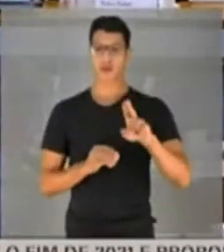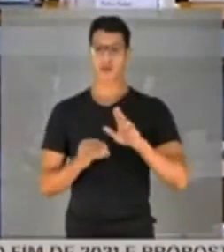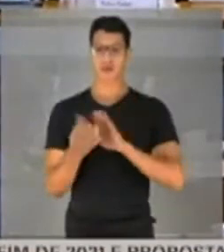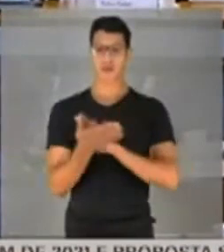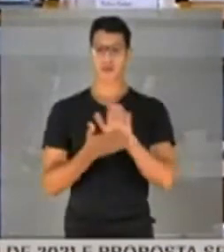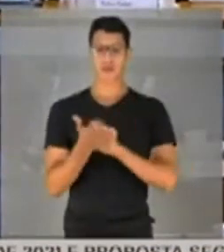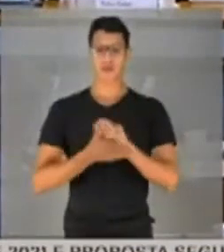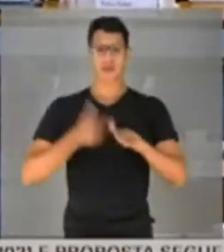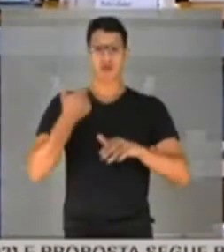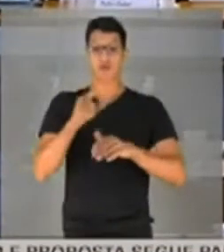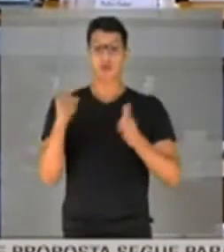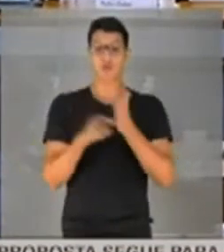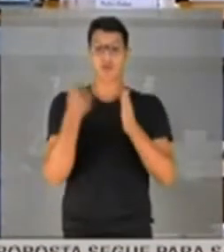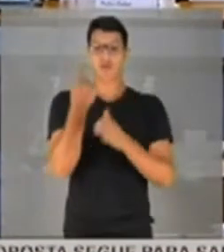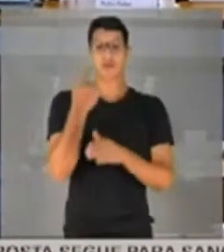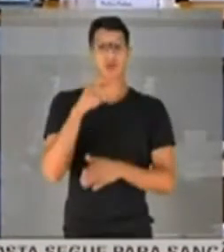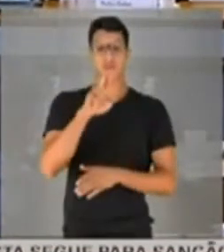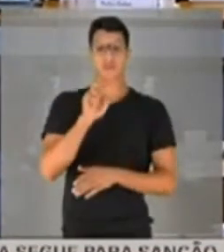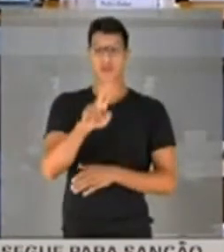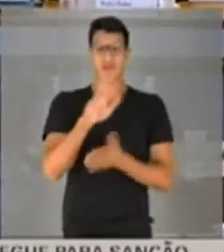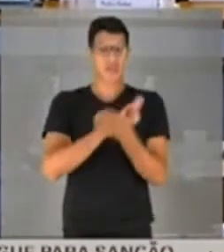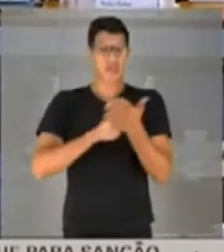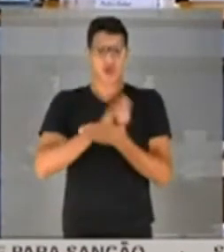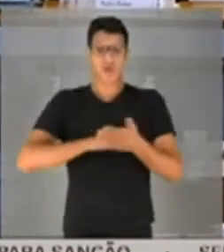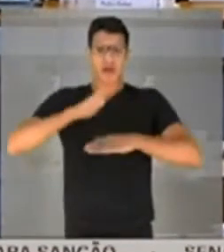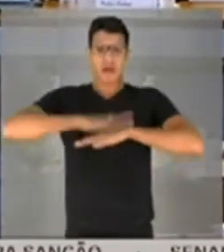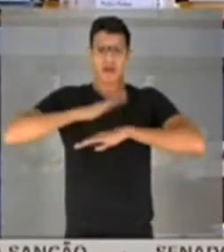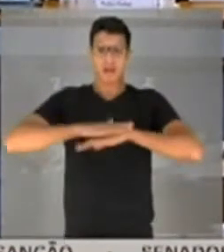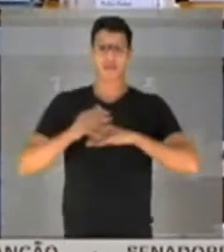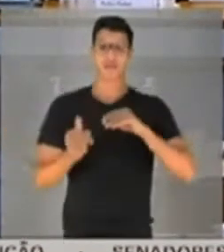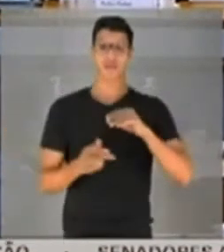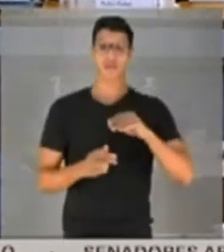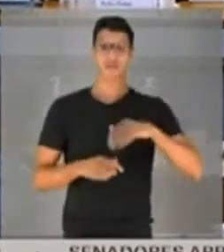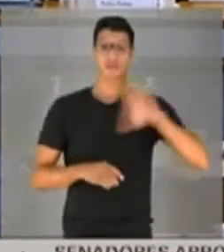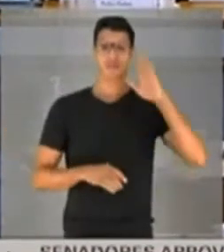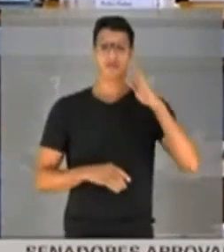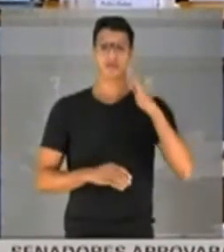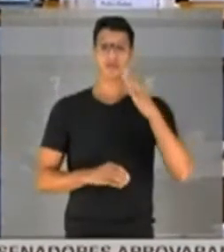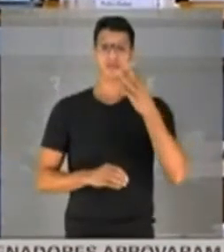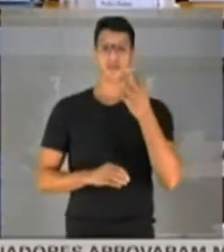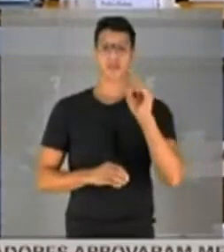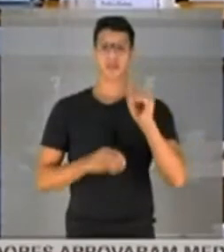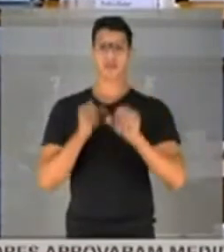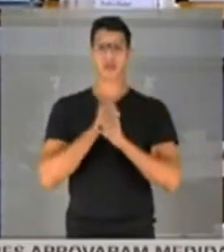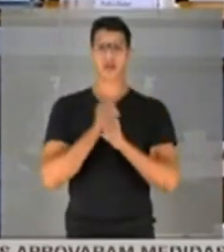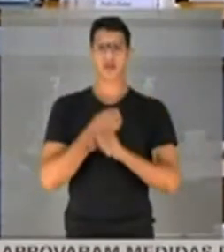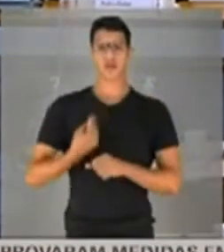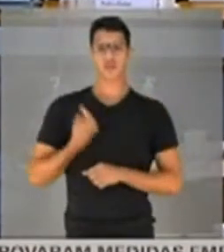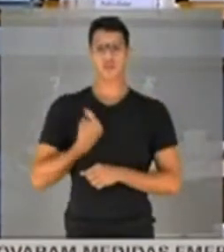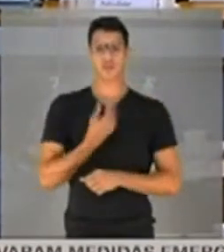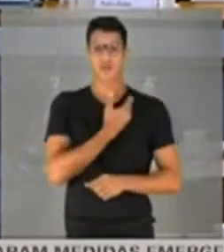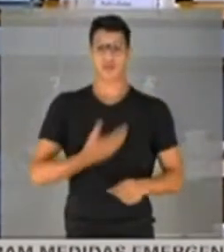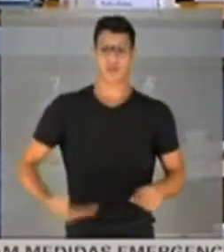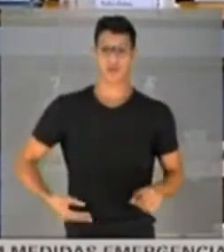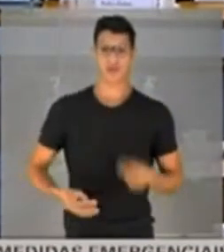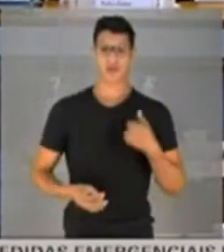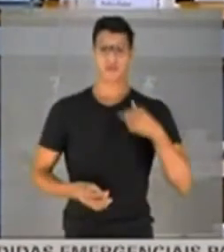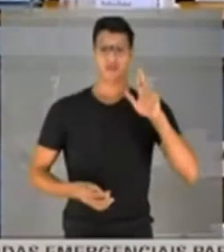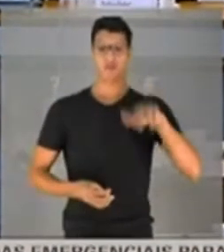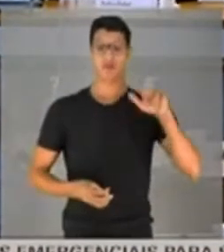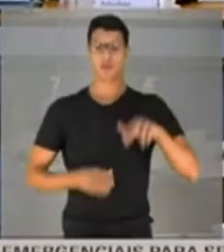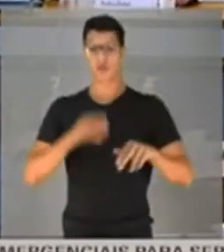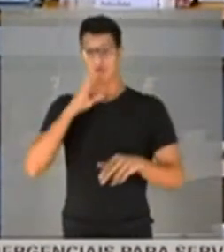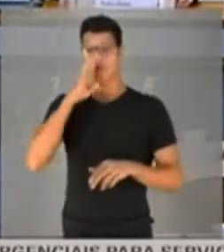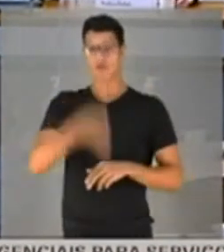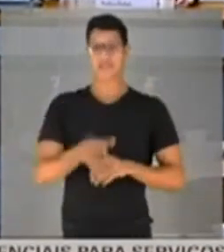Eu não tenho uma denúncia e não sou réu em nenhuma ação em mais de 30 anos de vida pública. Eu nunca fui